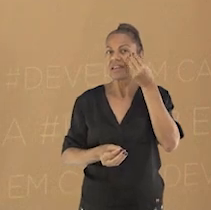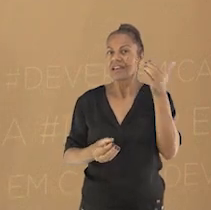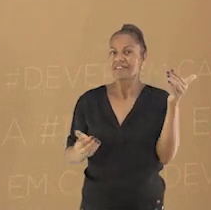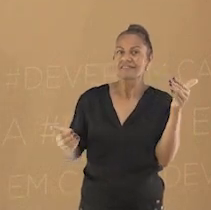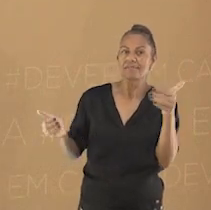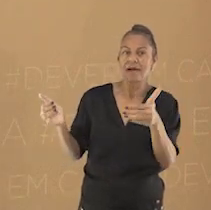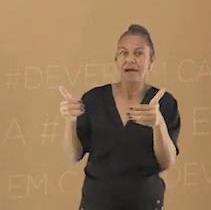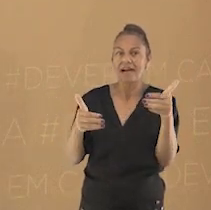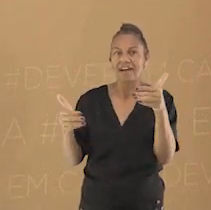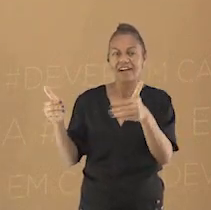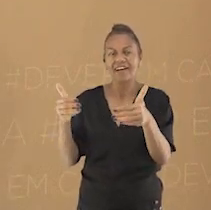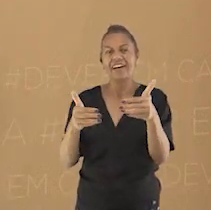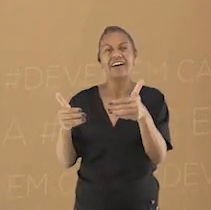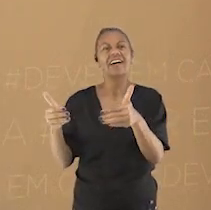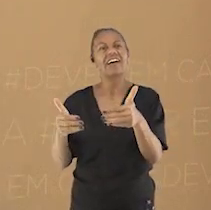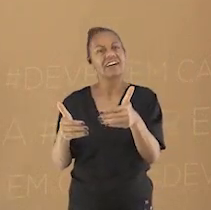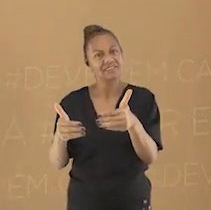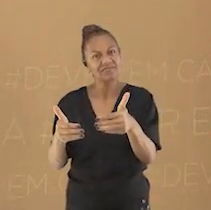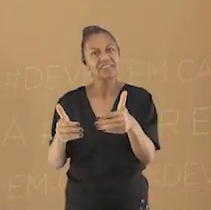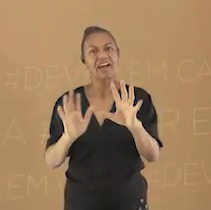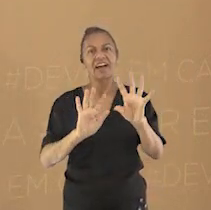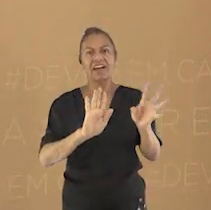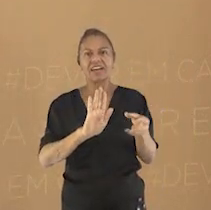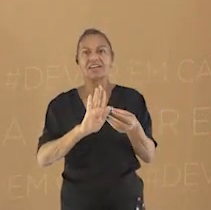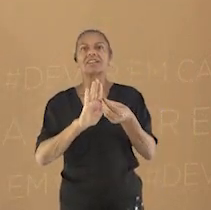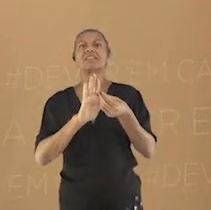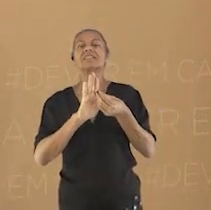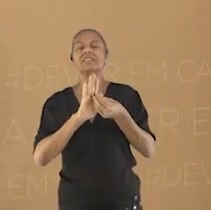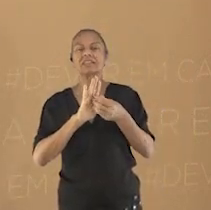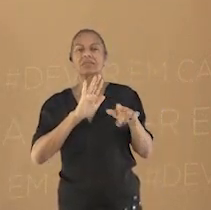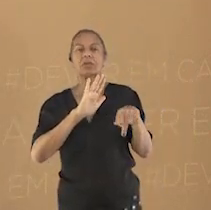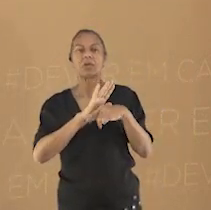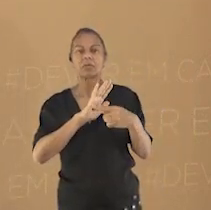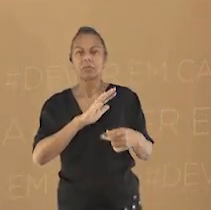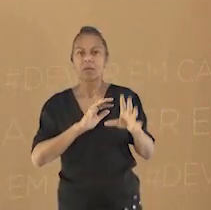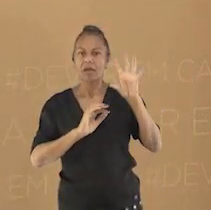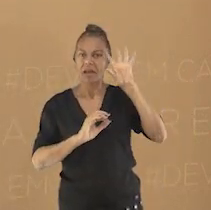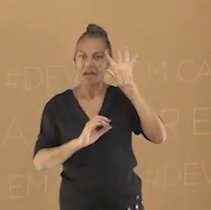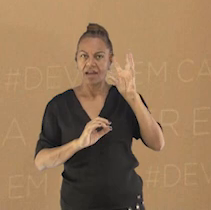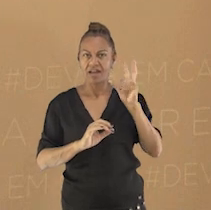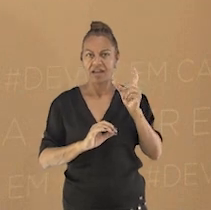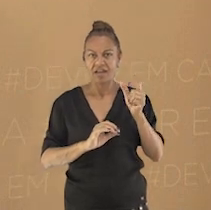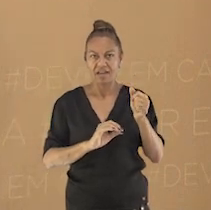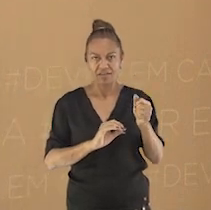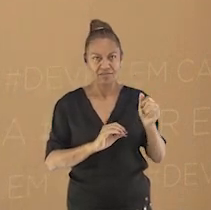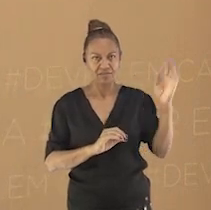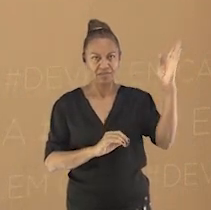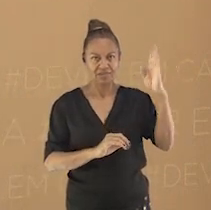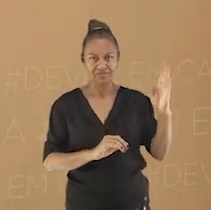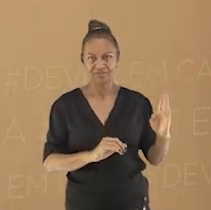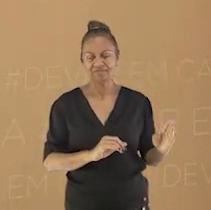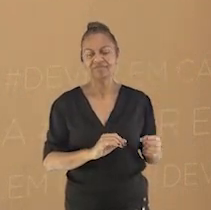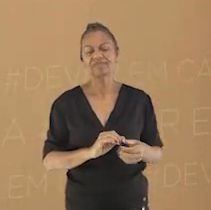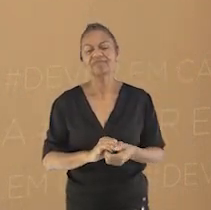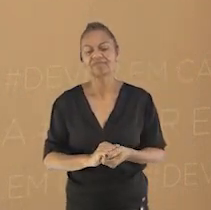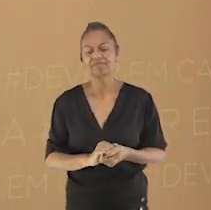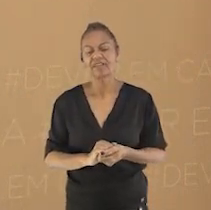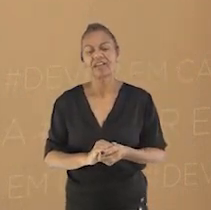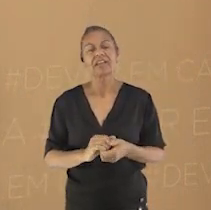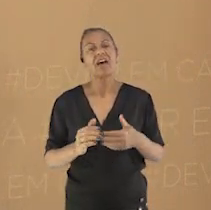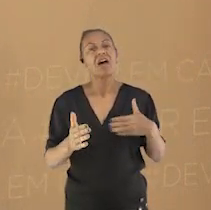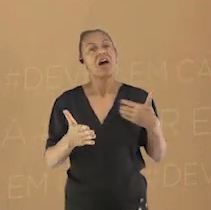participativa, Daí a importância dos rituais e símbolos no culto afro-brasileiro.